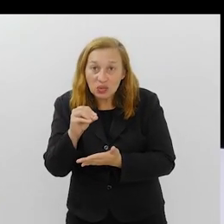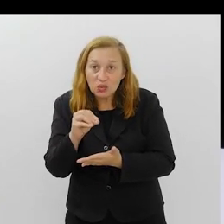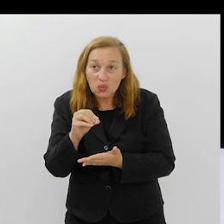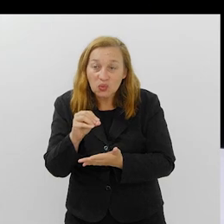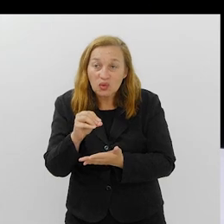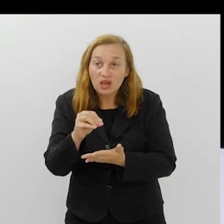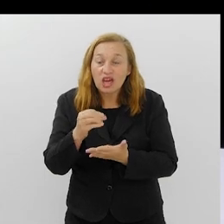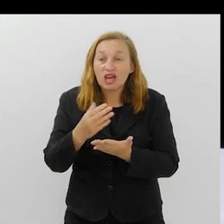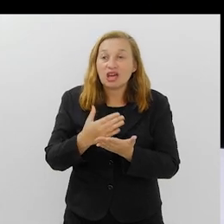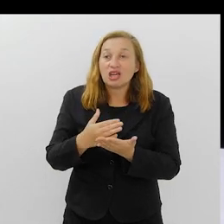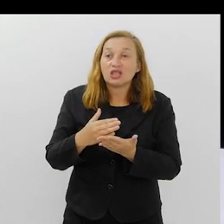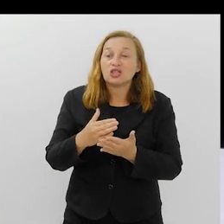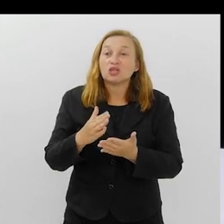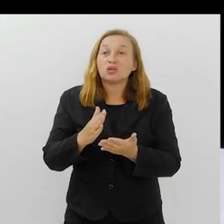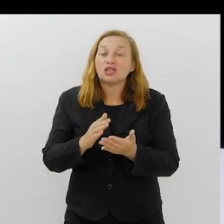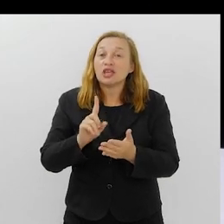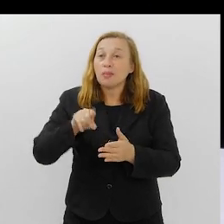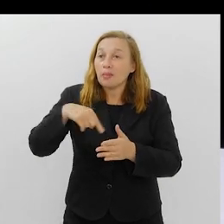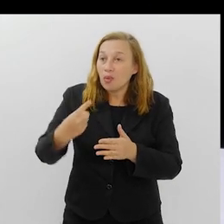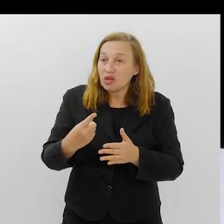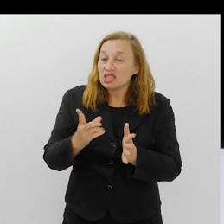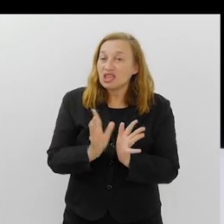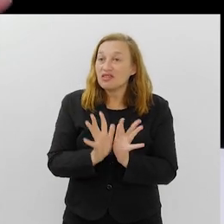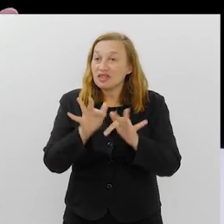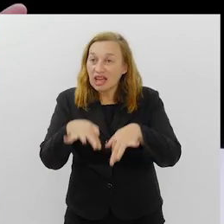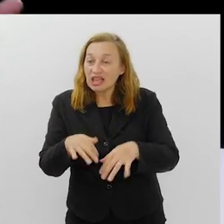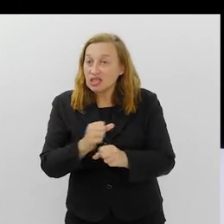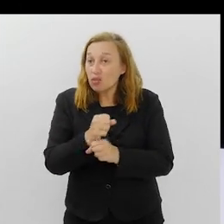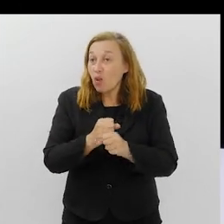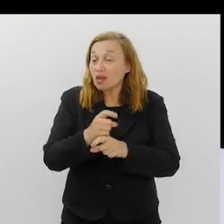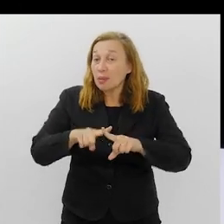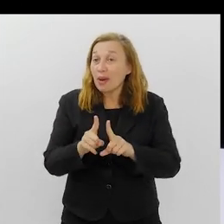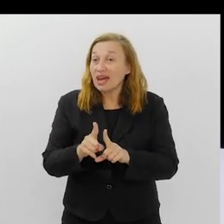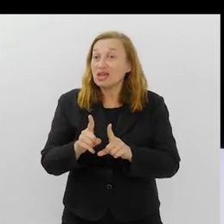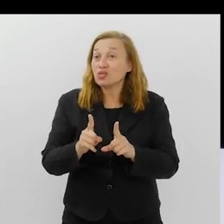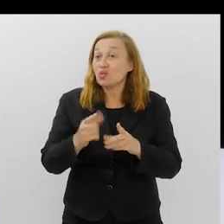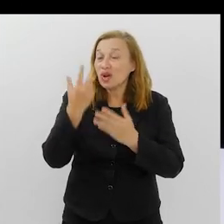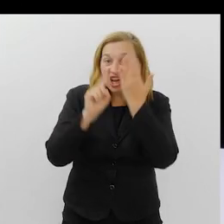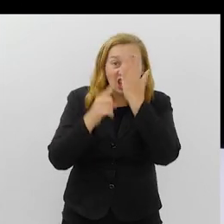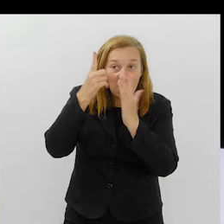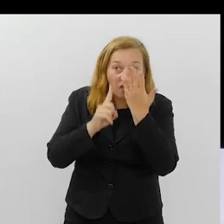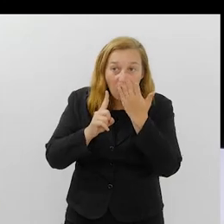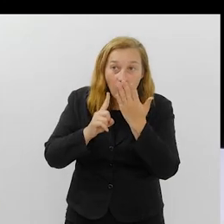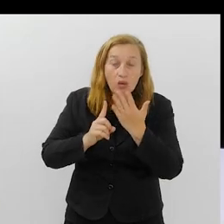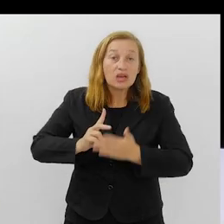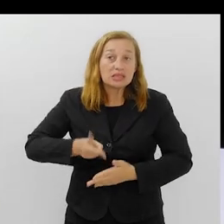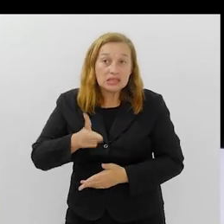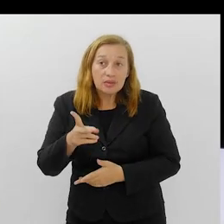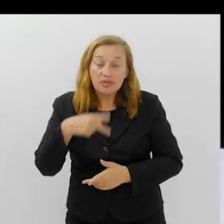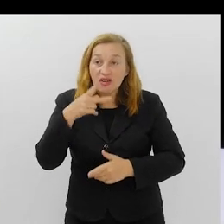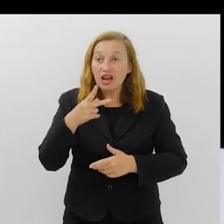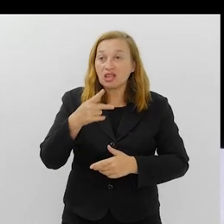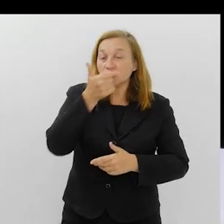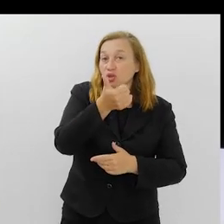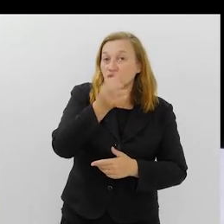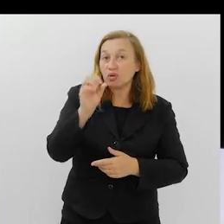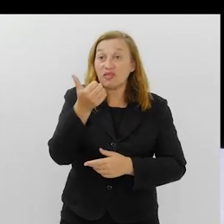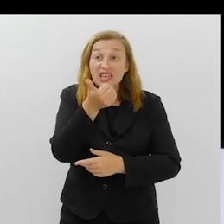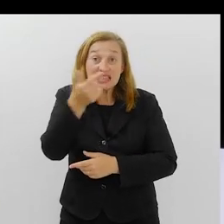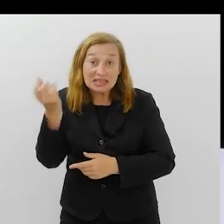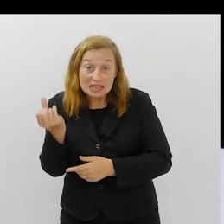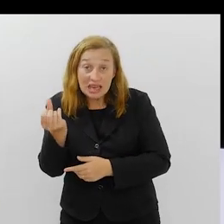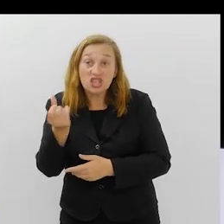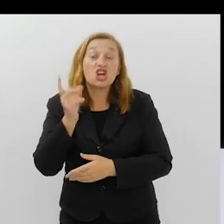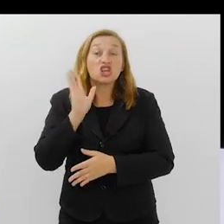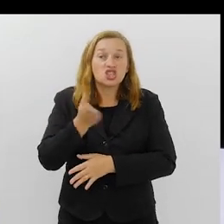a coisa vai começar na virada do ano. E, na verdade, o carnaval é uma coisa que está sempre rolando. Já estamos falando do carnaval de 2026,